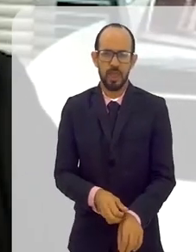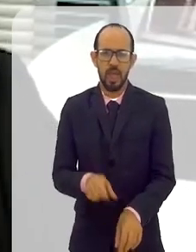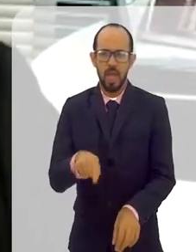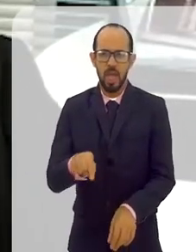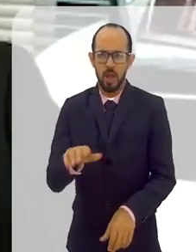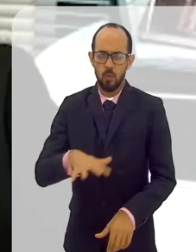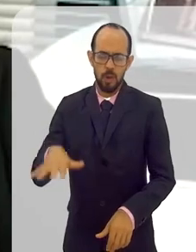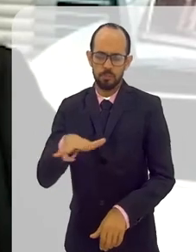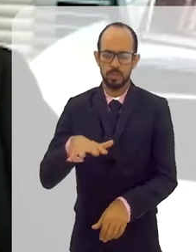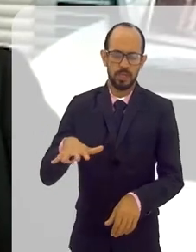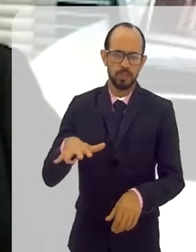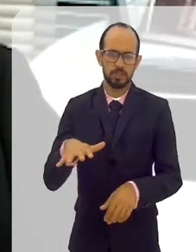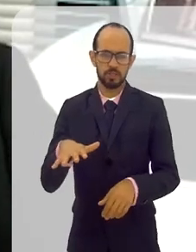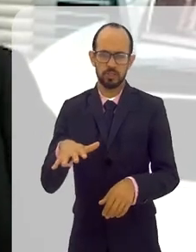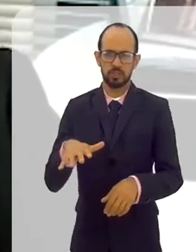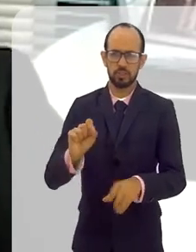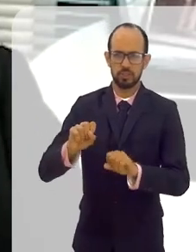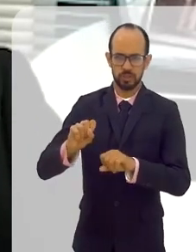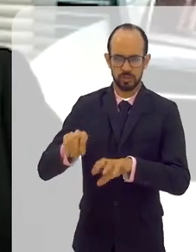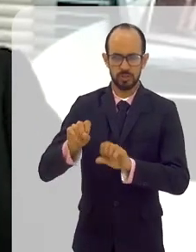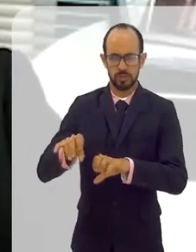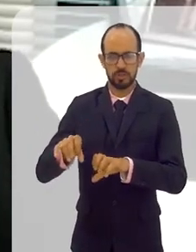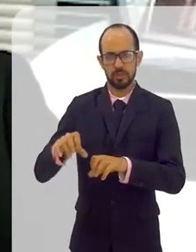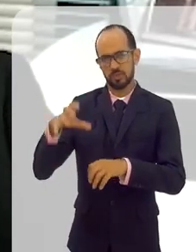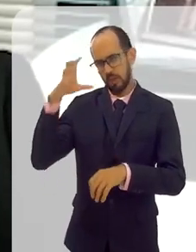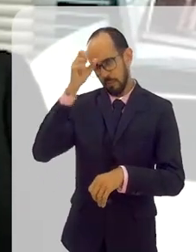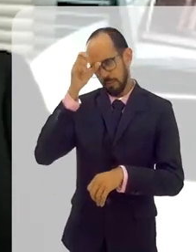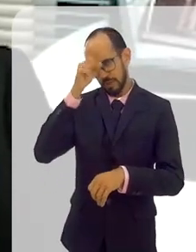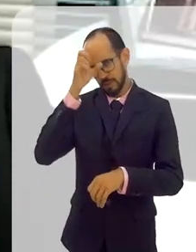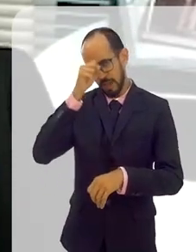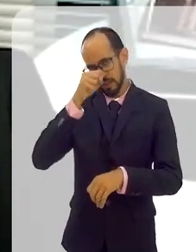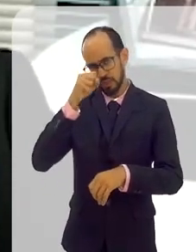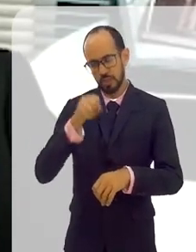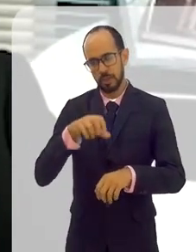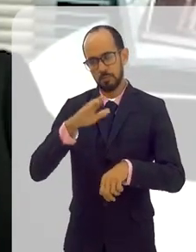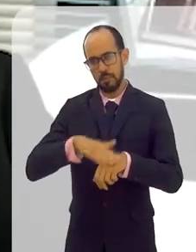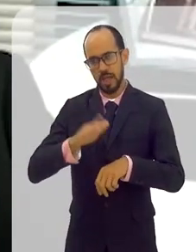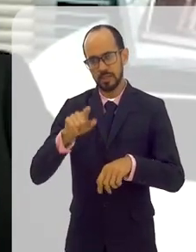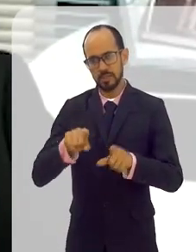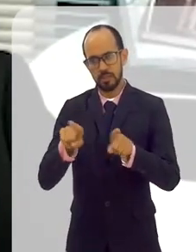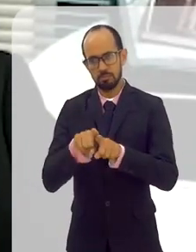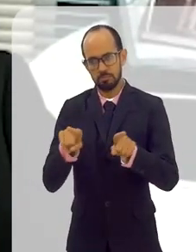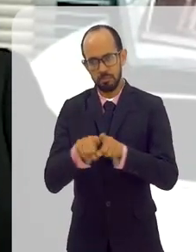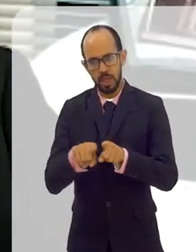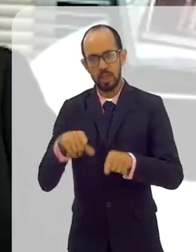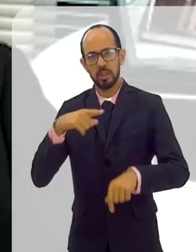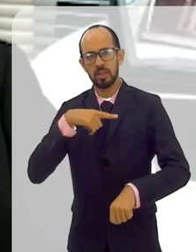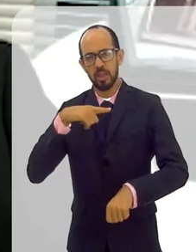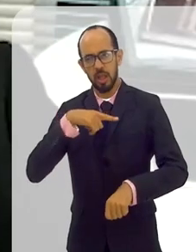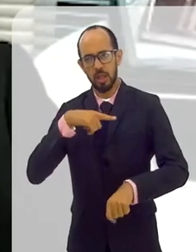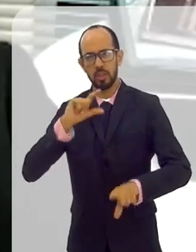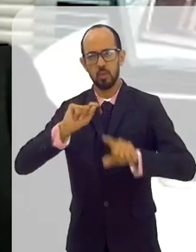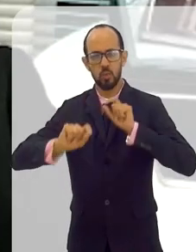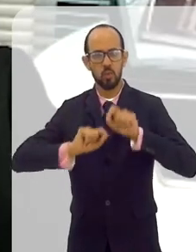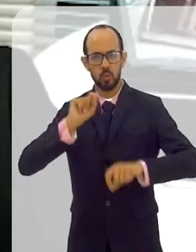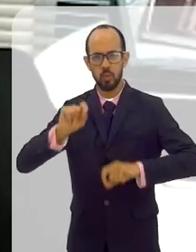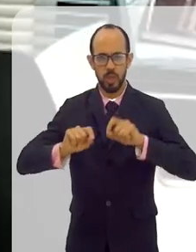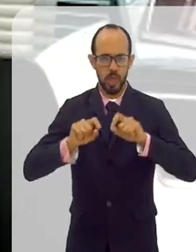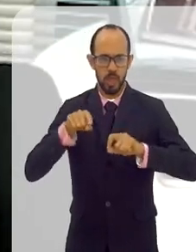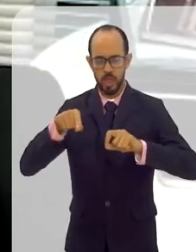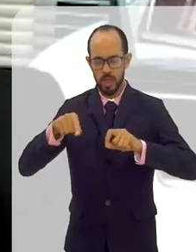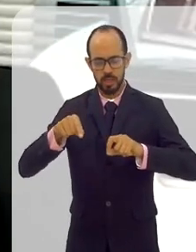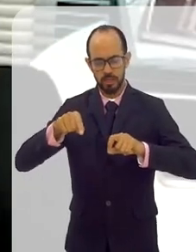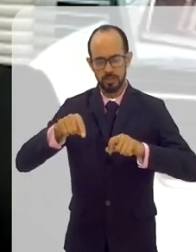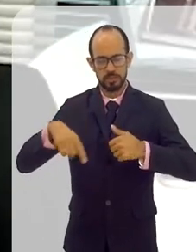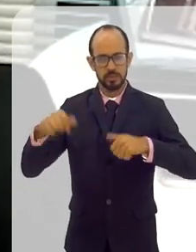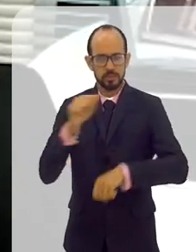muito rico de ensino-aprendizagem. E mais do que isso, esses estudantes estão no